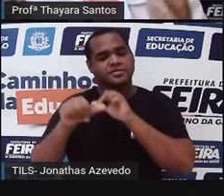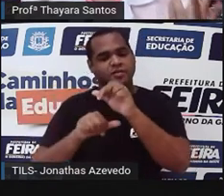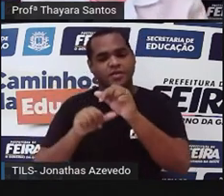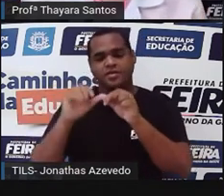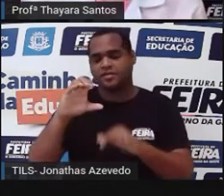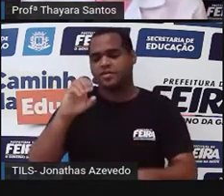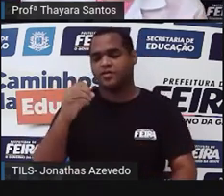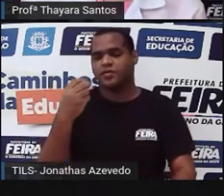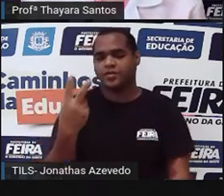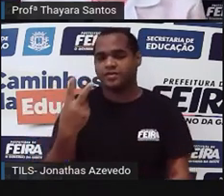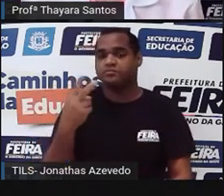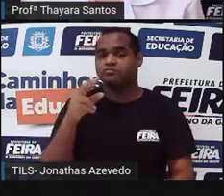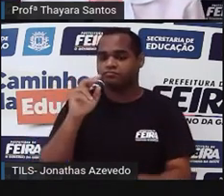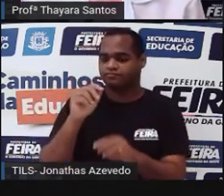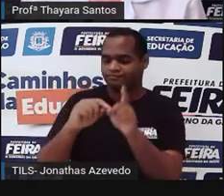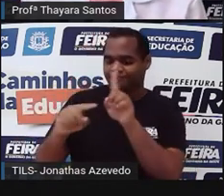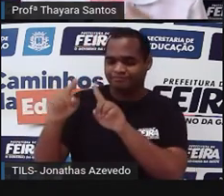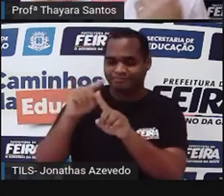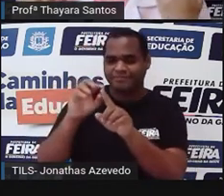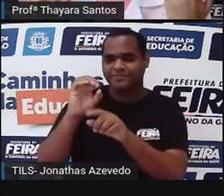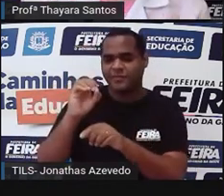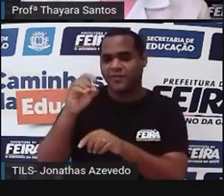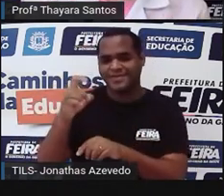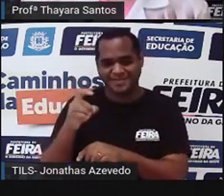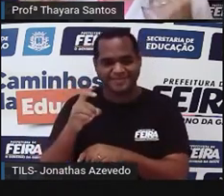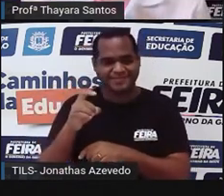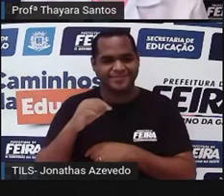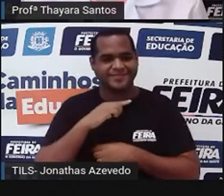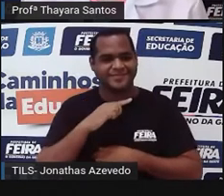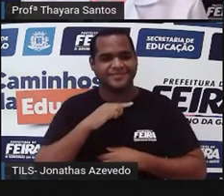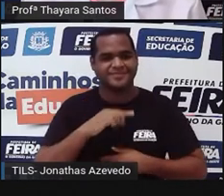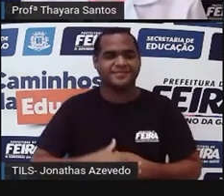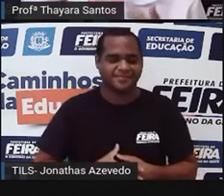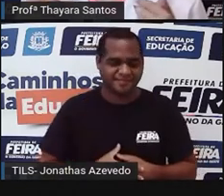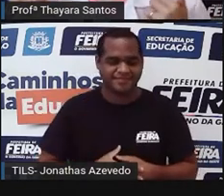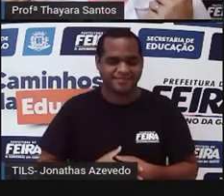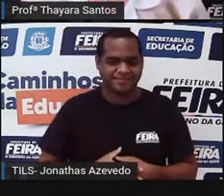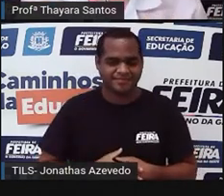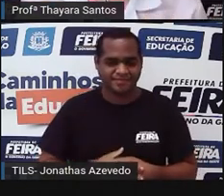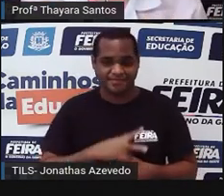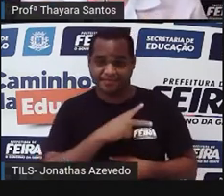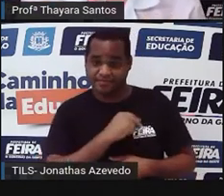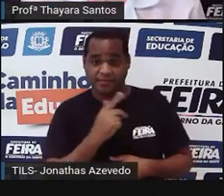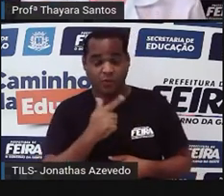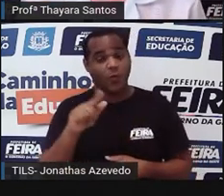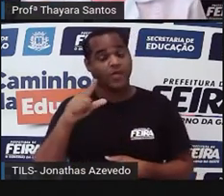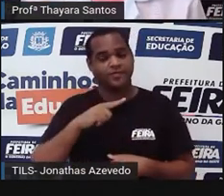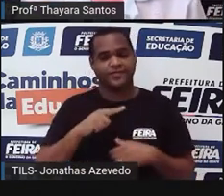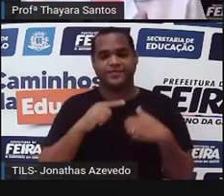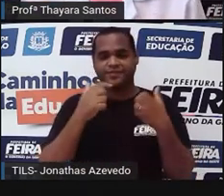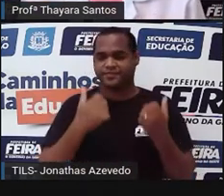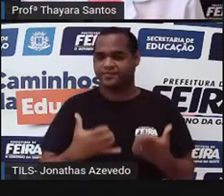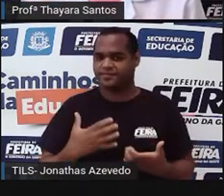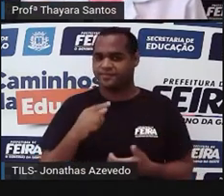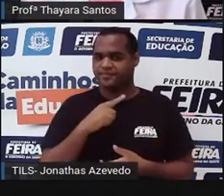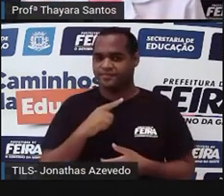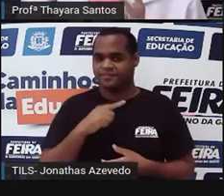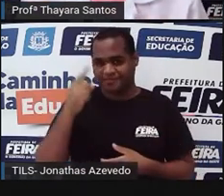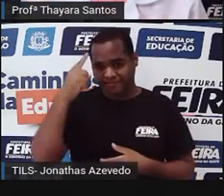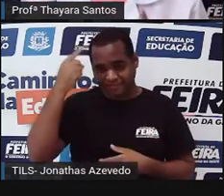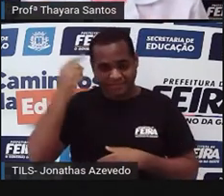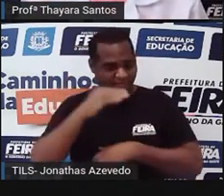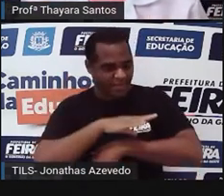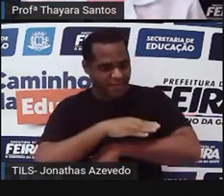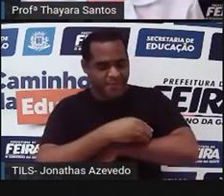carbônico pelo oxigênio. Além disso, os mamíferos também têm uma outra característica, que é apresentar pelos